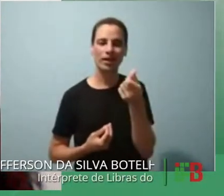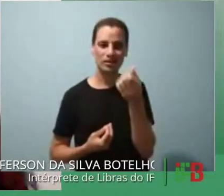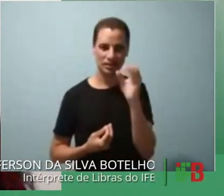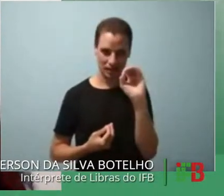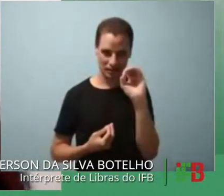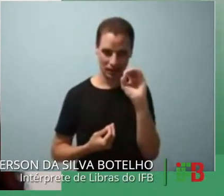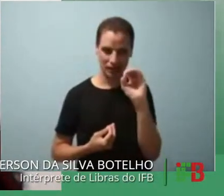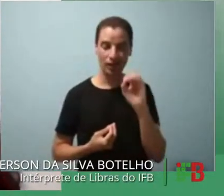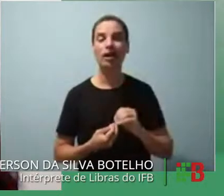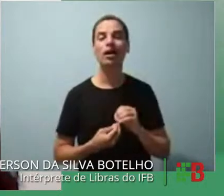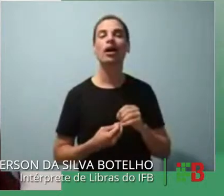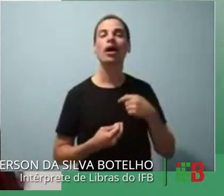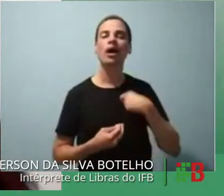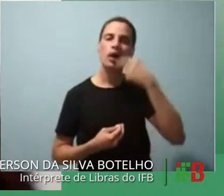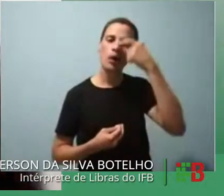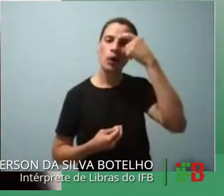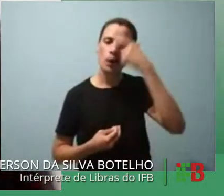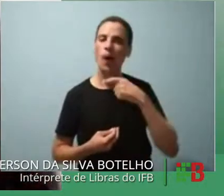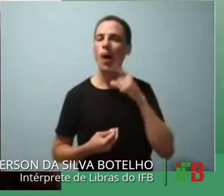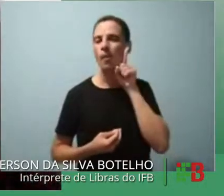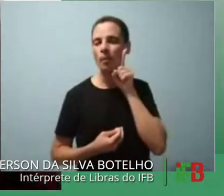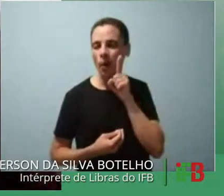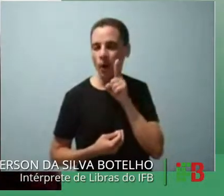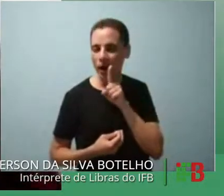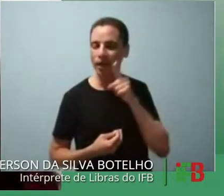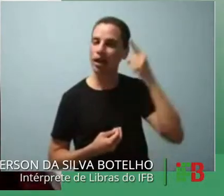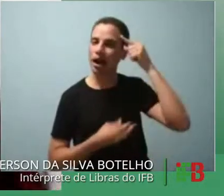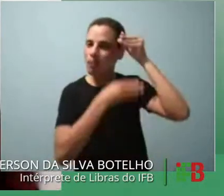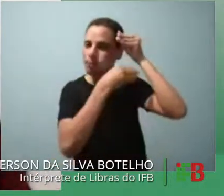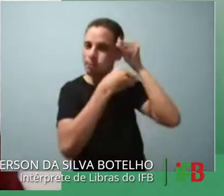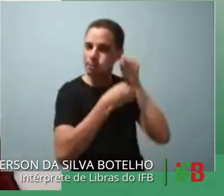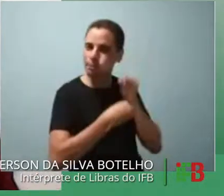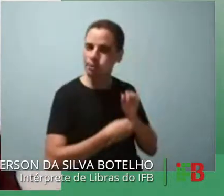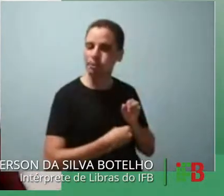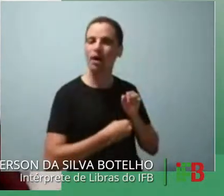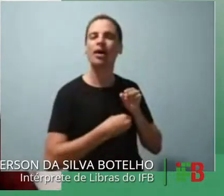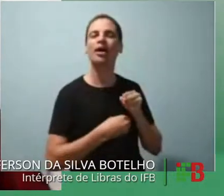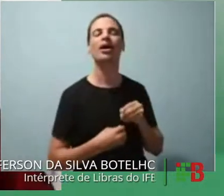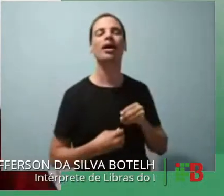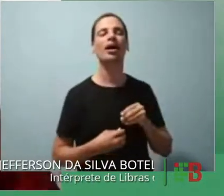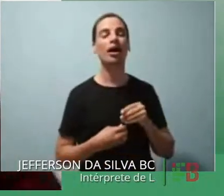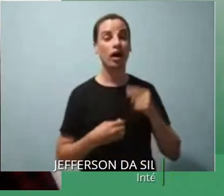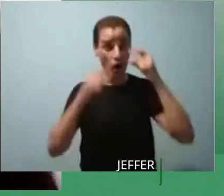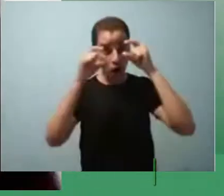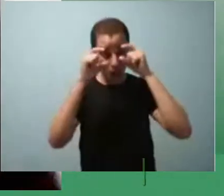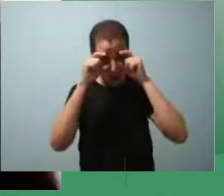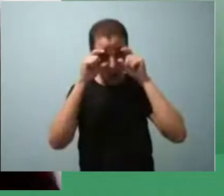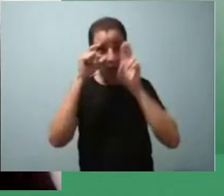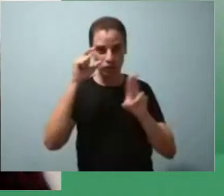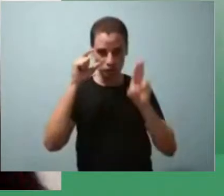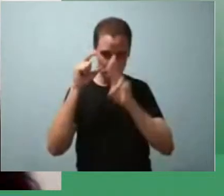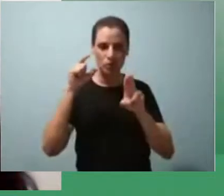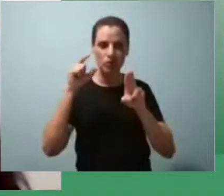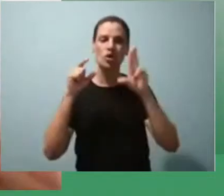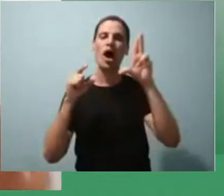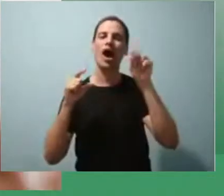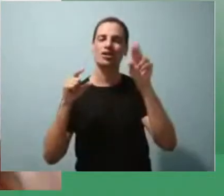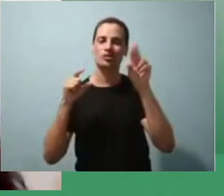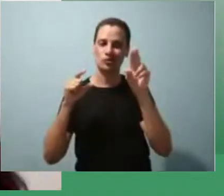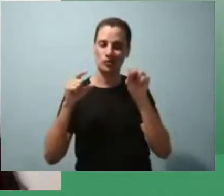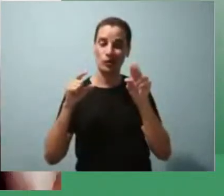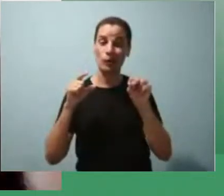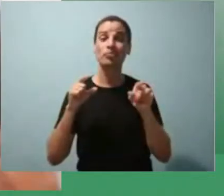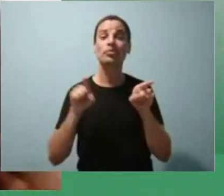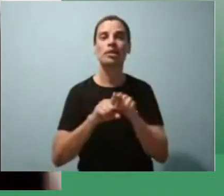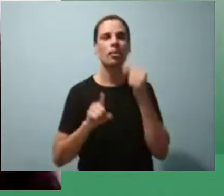sou morena, cabelo liso, estou usando óculos azul, usando